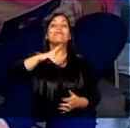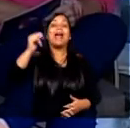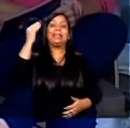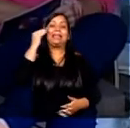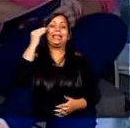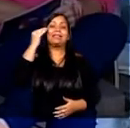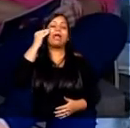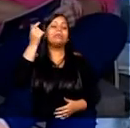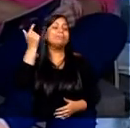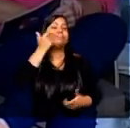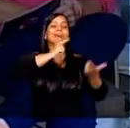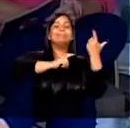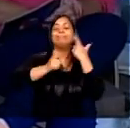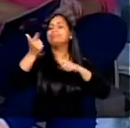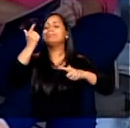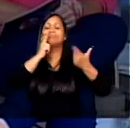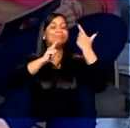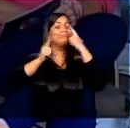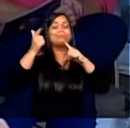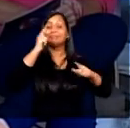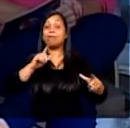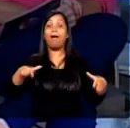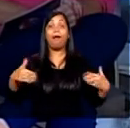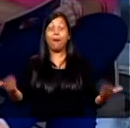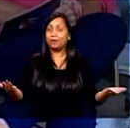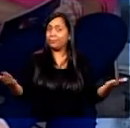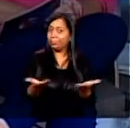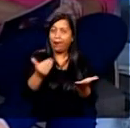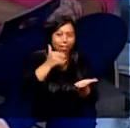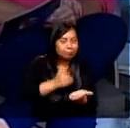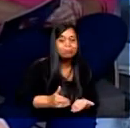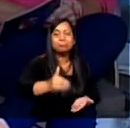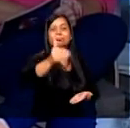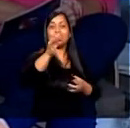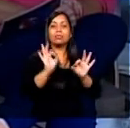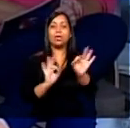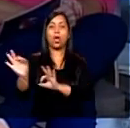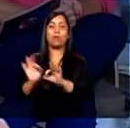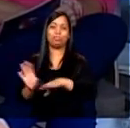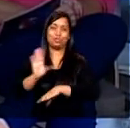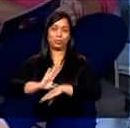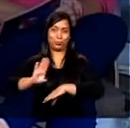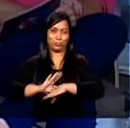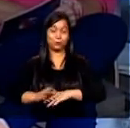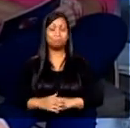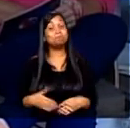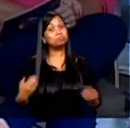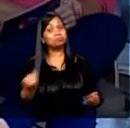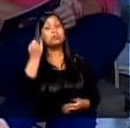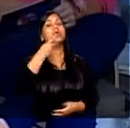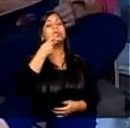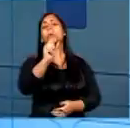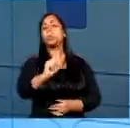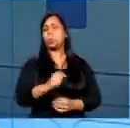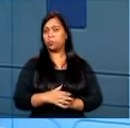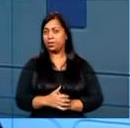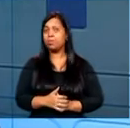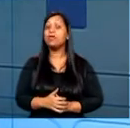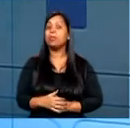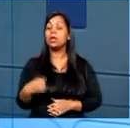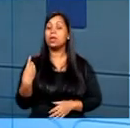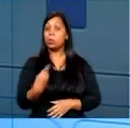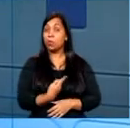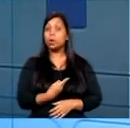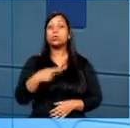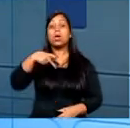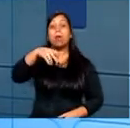super certo, desde então, a gente está organizando esse cursinho. E é importante dizer também que a gente coloca